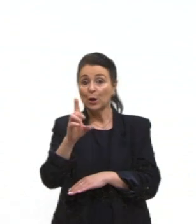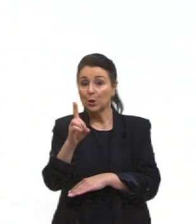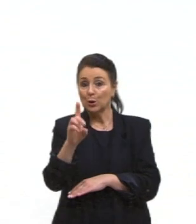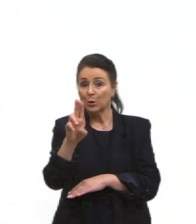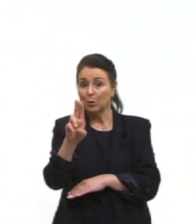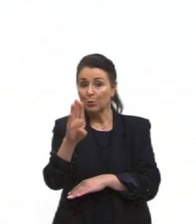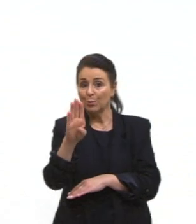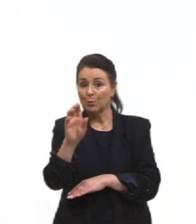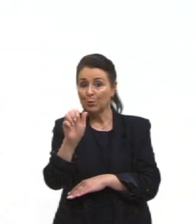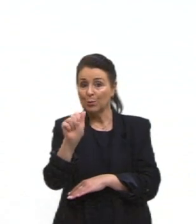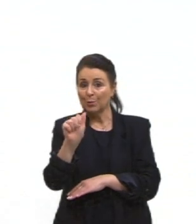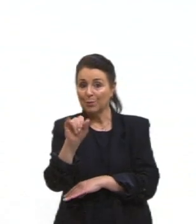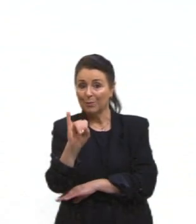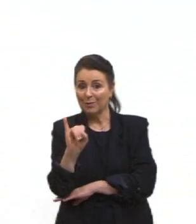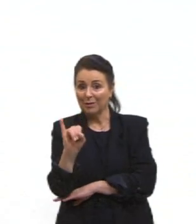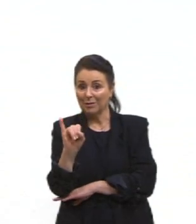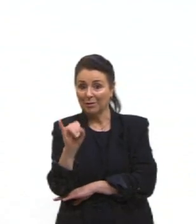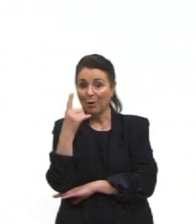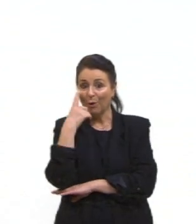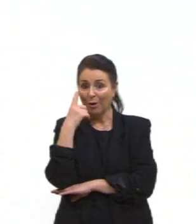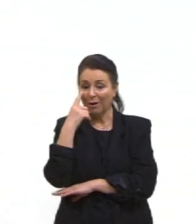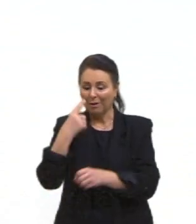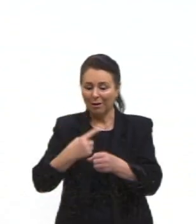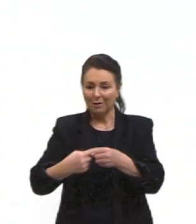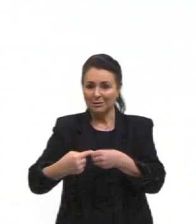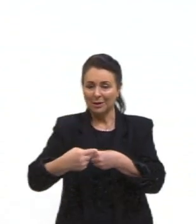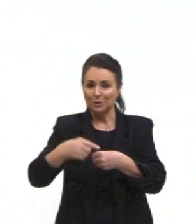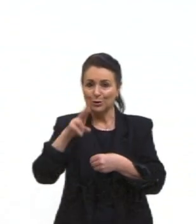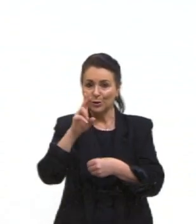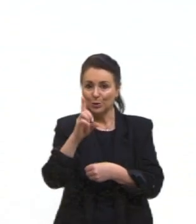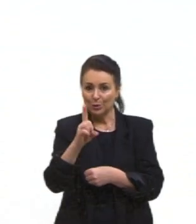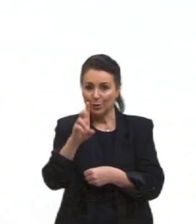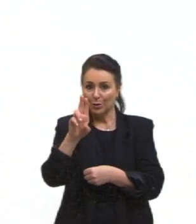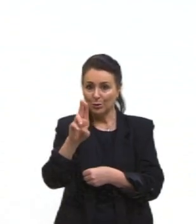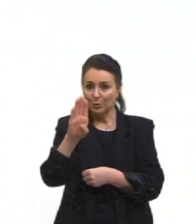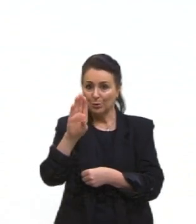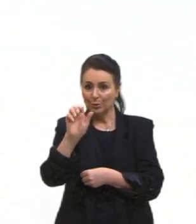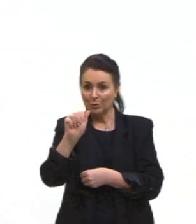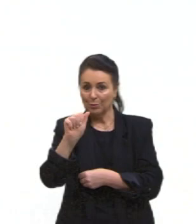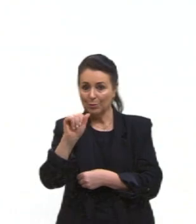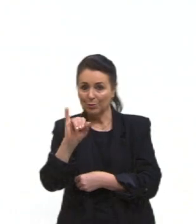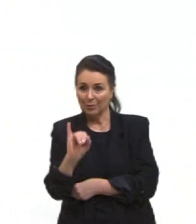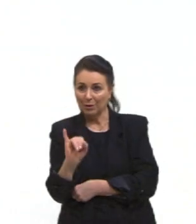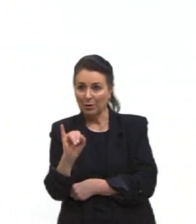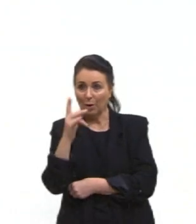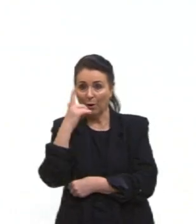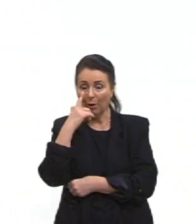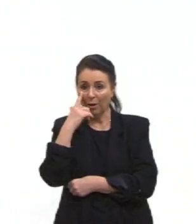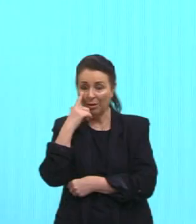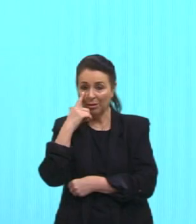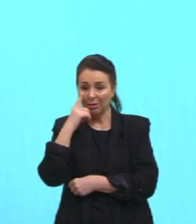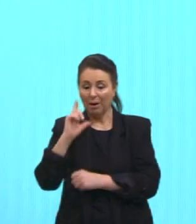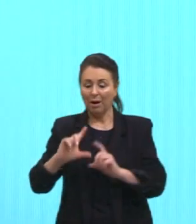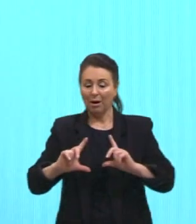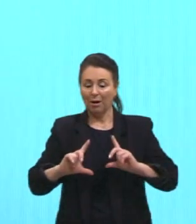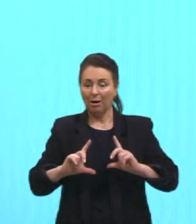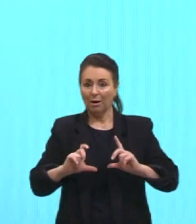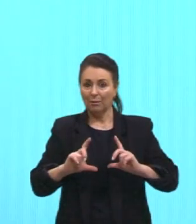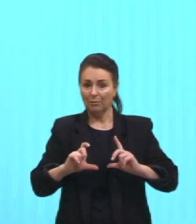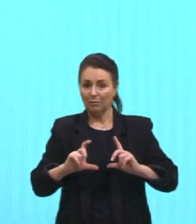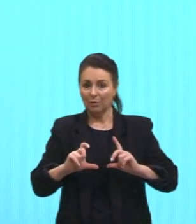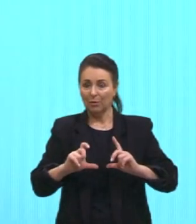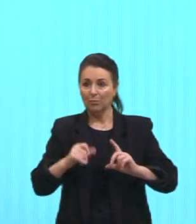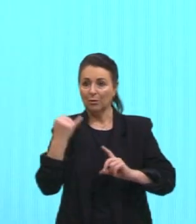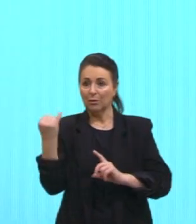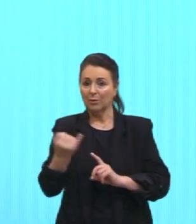Dubai, né. Dubai, para vocês terem uma ideia, aqui a foto de satélite, vai mostrar para vocês. Essa é uma